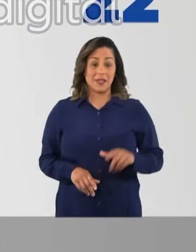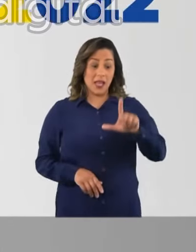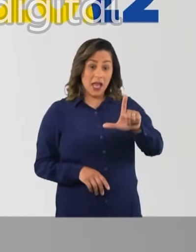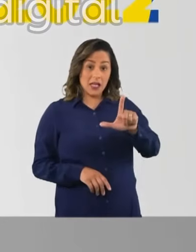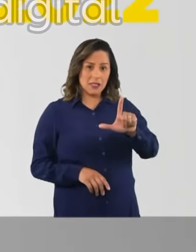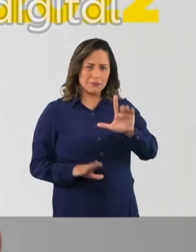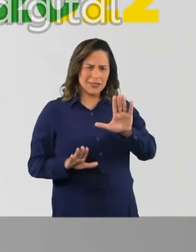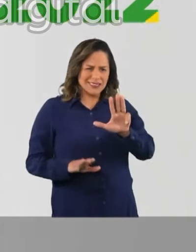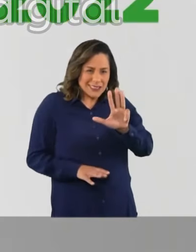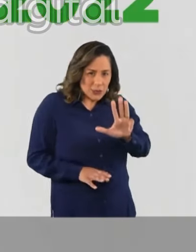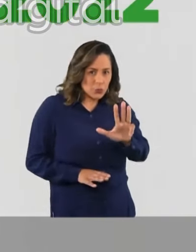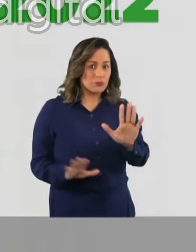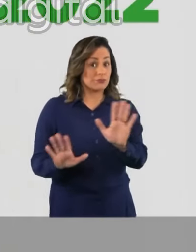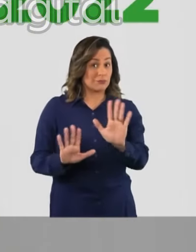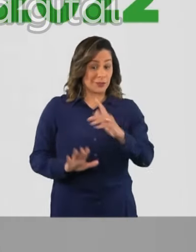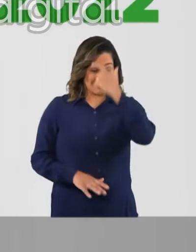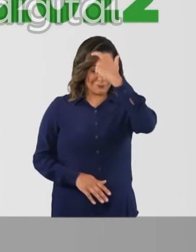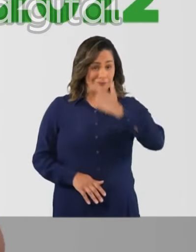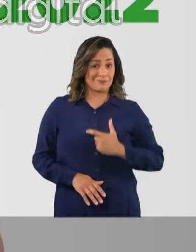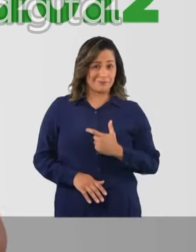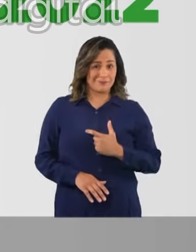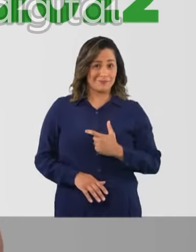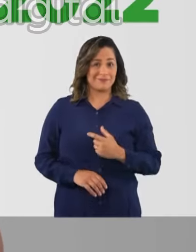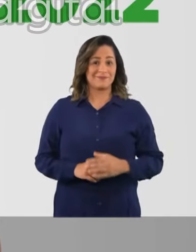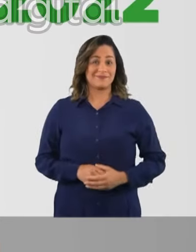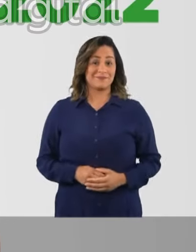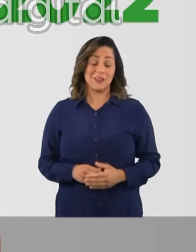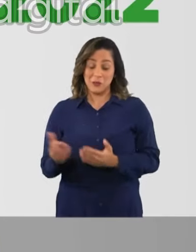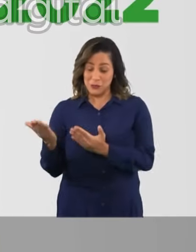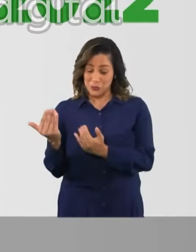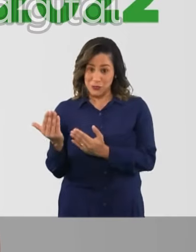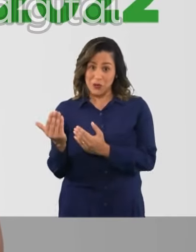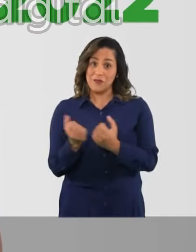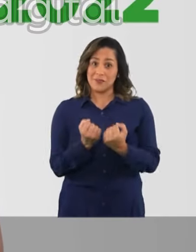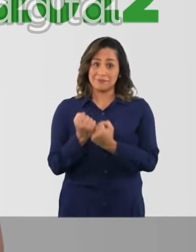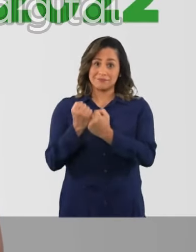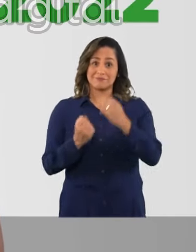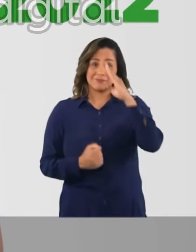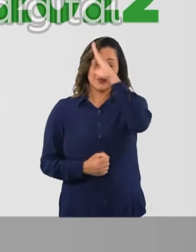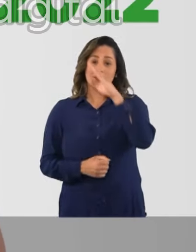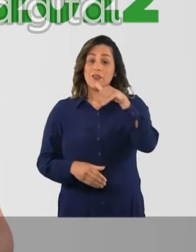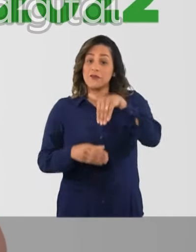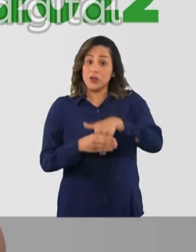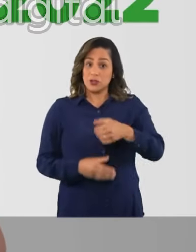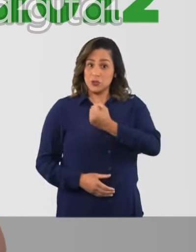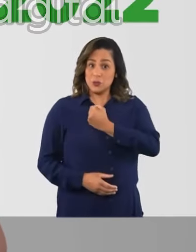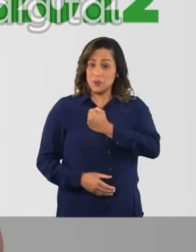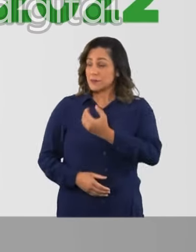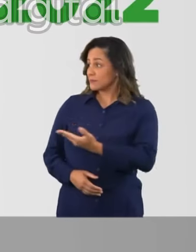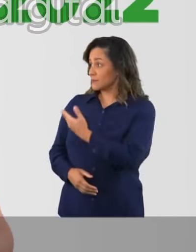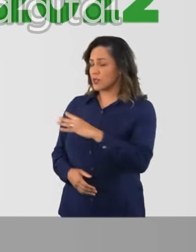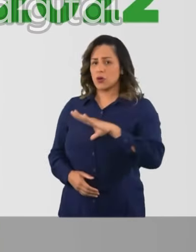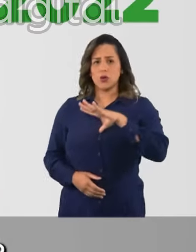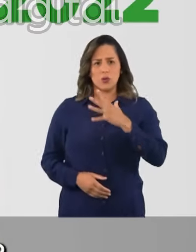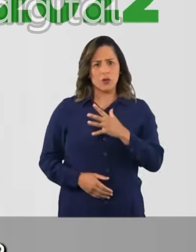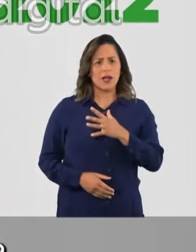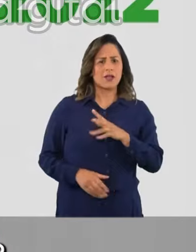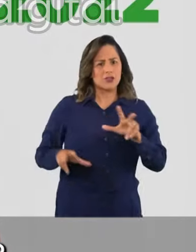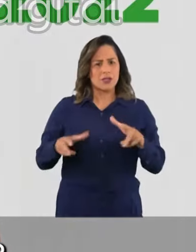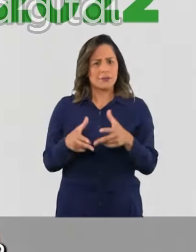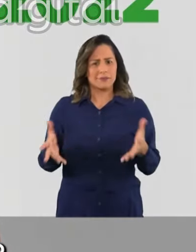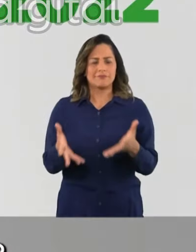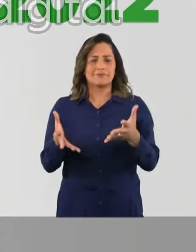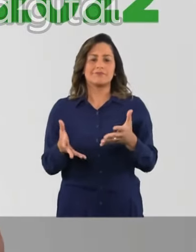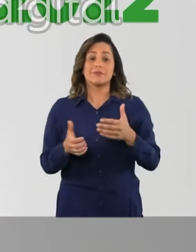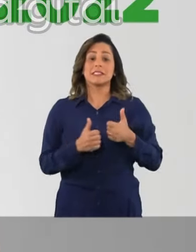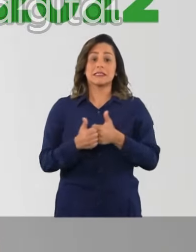Faz o L. Mas calma que não é de Lula não. É L de Lucas Pavanado. Sou jovem e estou convulsionado. Vote 22-022 com coragem para endireitar